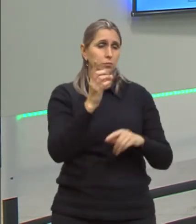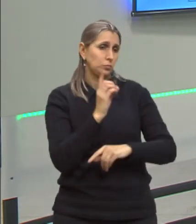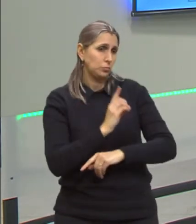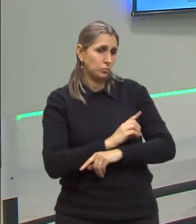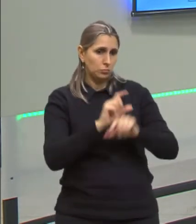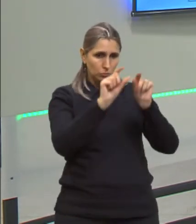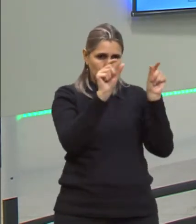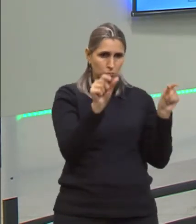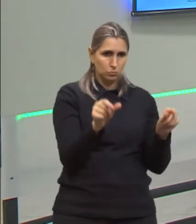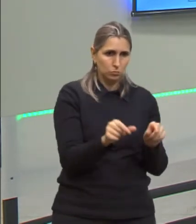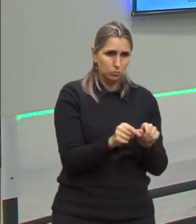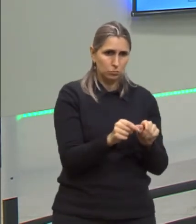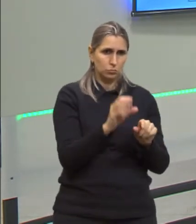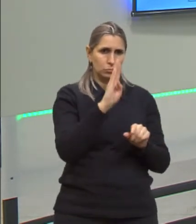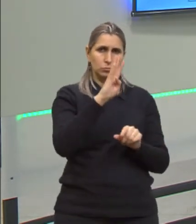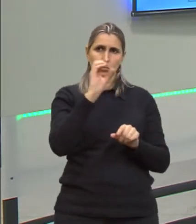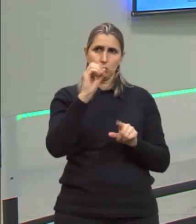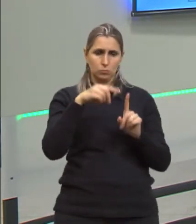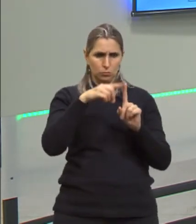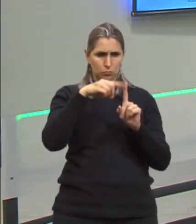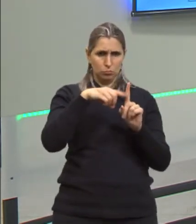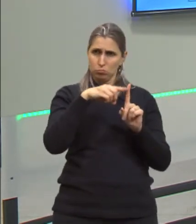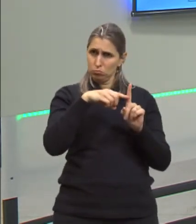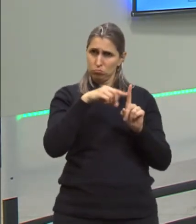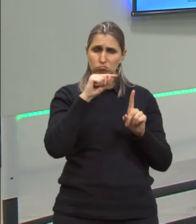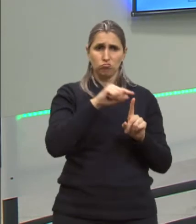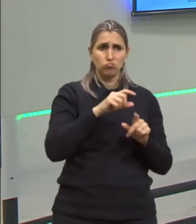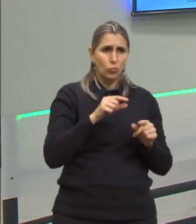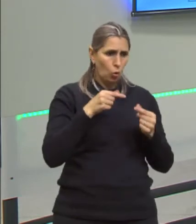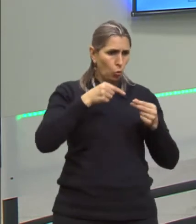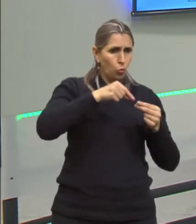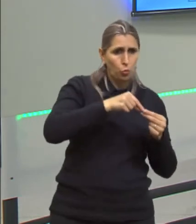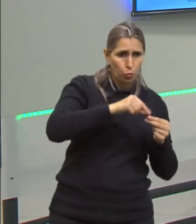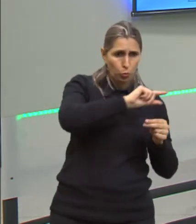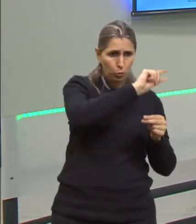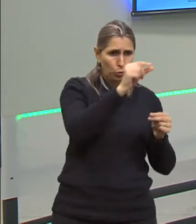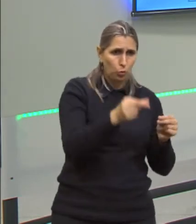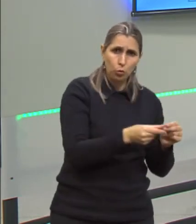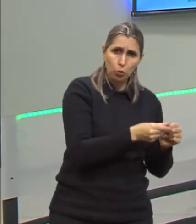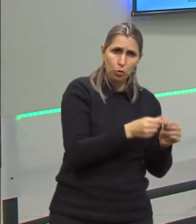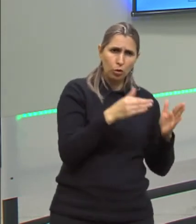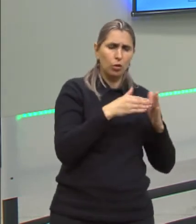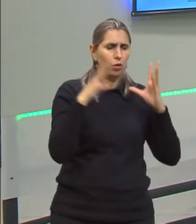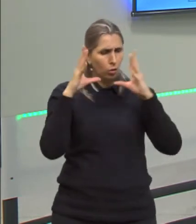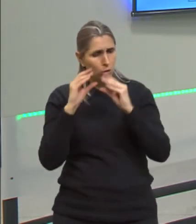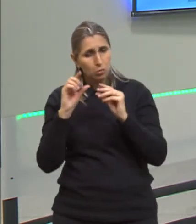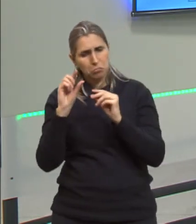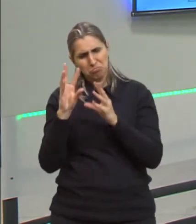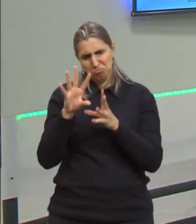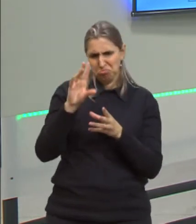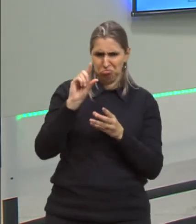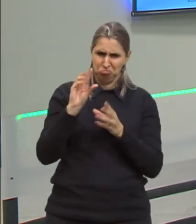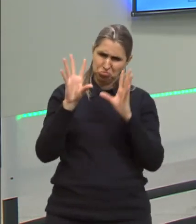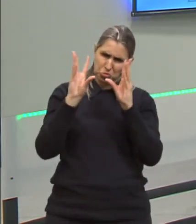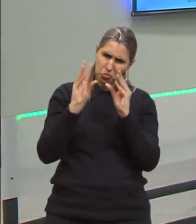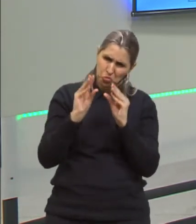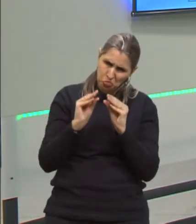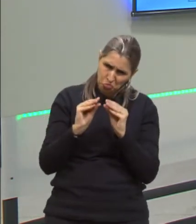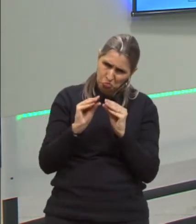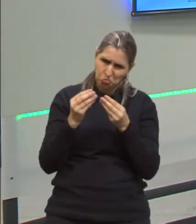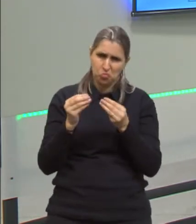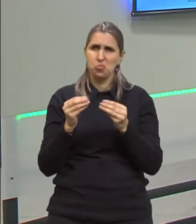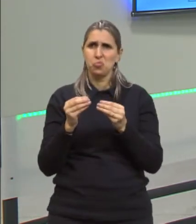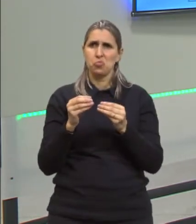pneu 40 graus Celsius, fosse lá e encher esse teu pneu, aí chega de noite e o pneu está meio murcho. Por quê?